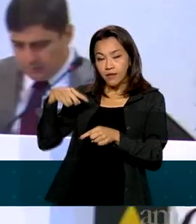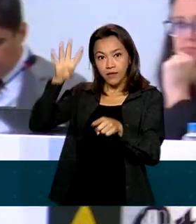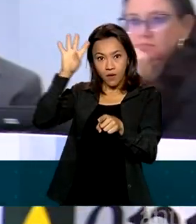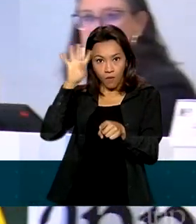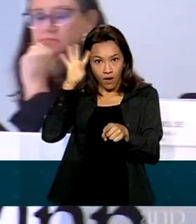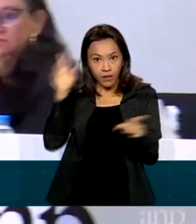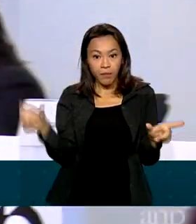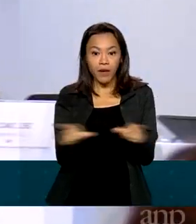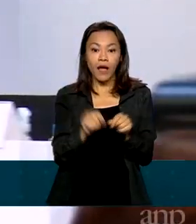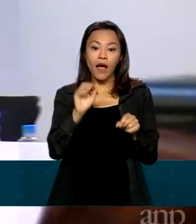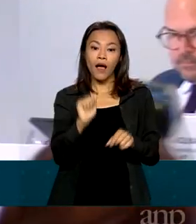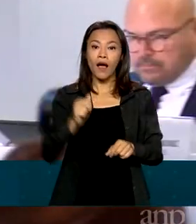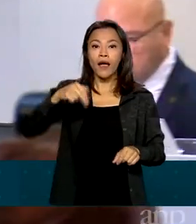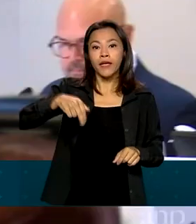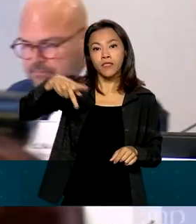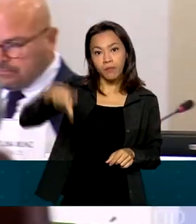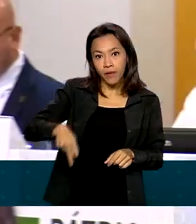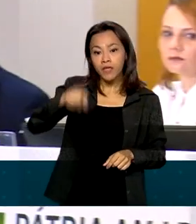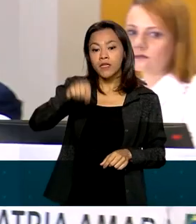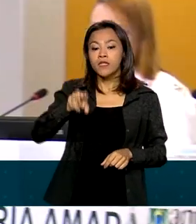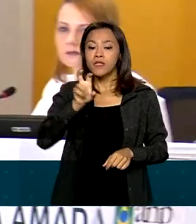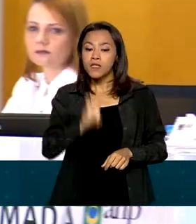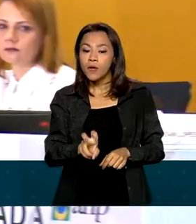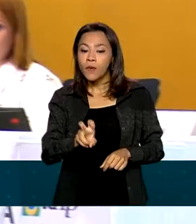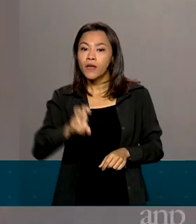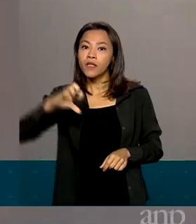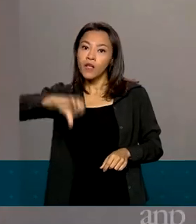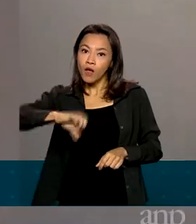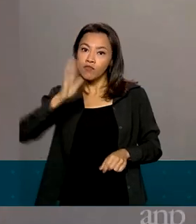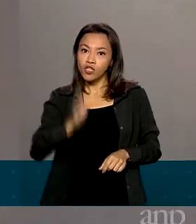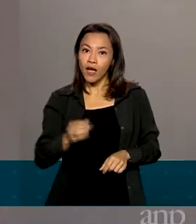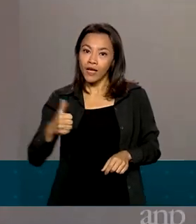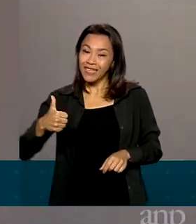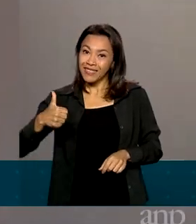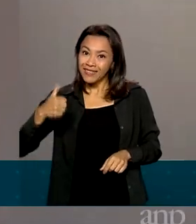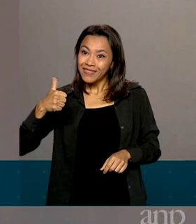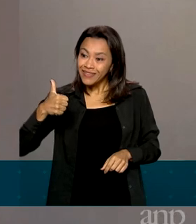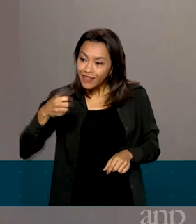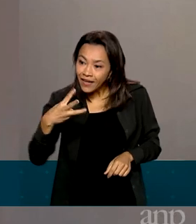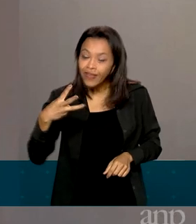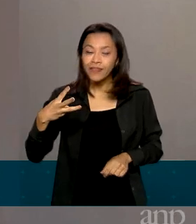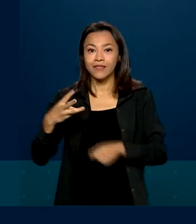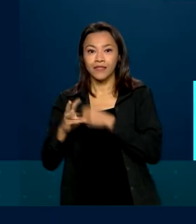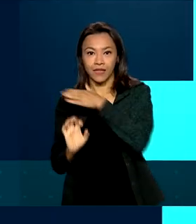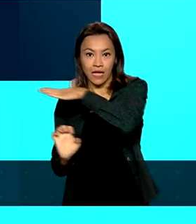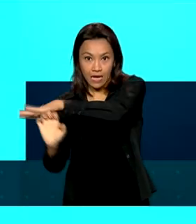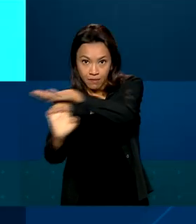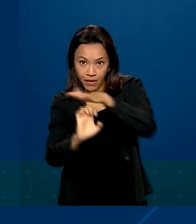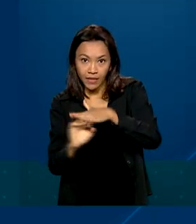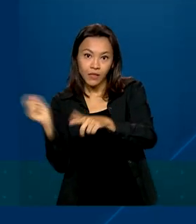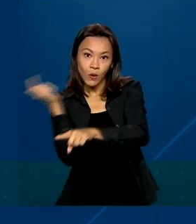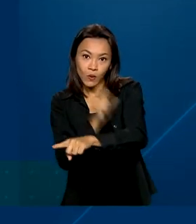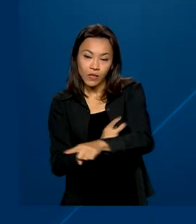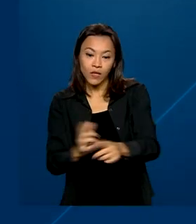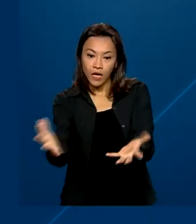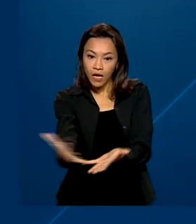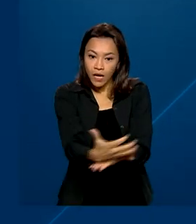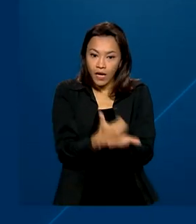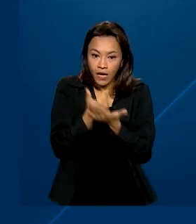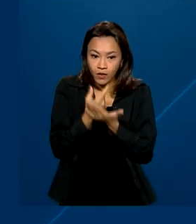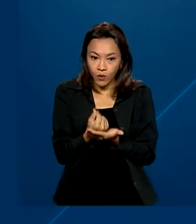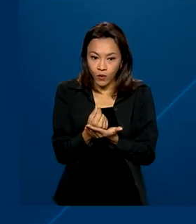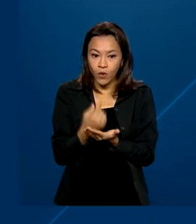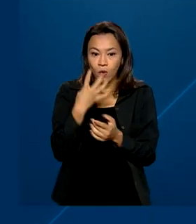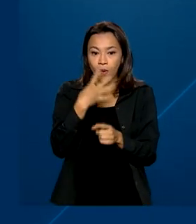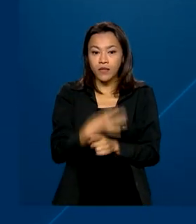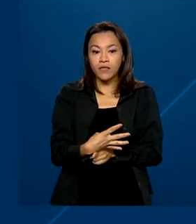59 blocos foram arrematados em seis bacias. Três empresas venceram a disputa. O leilão arrecadou 422